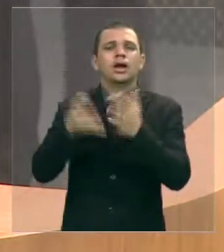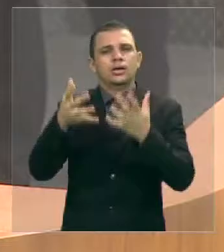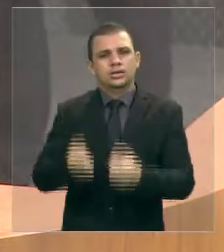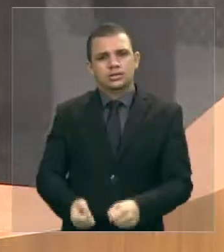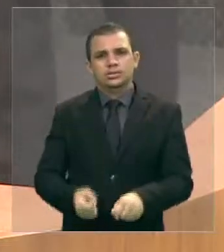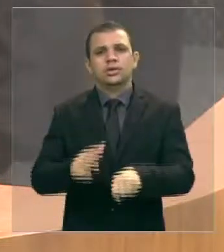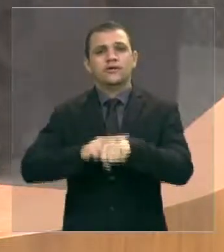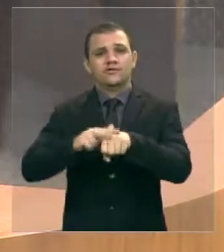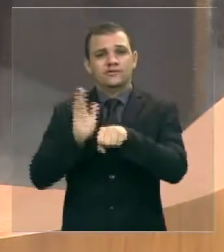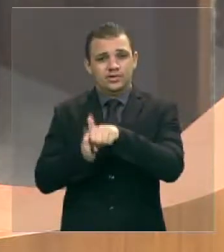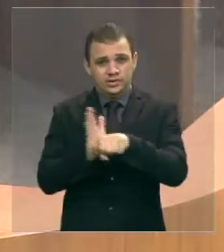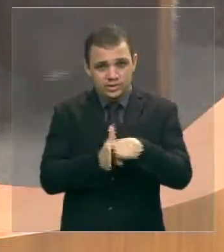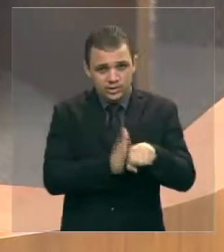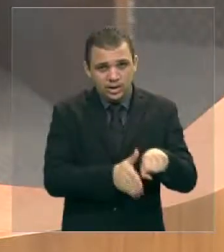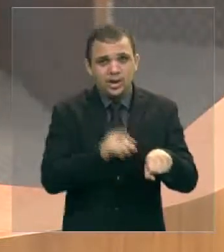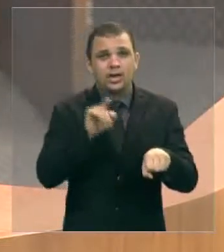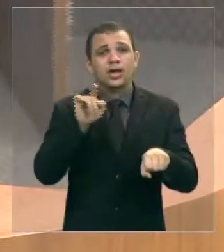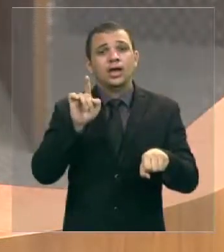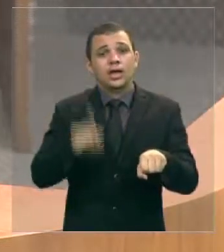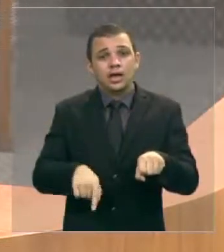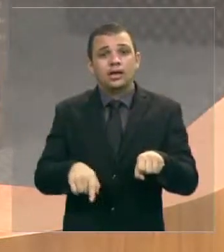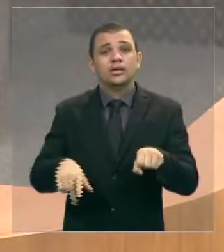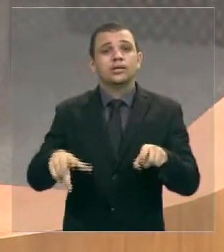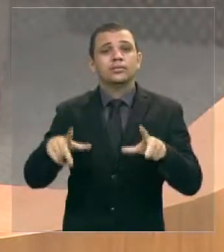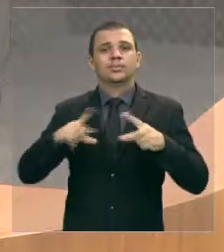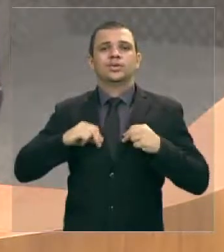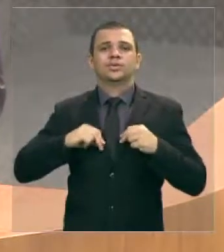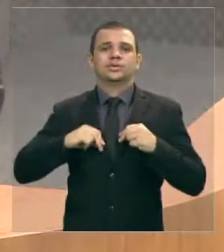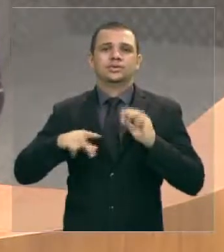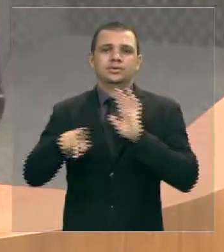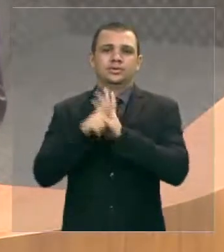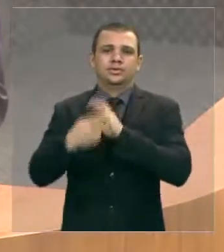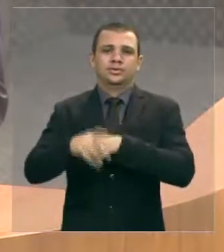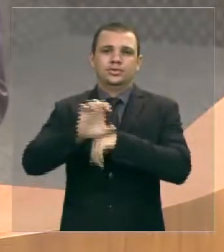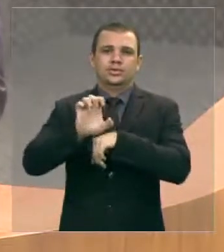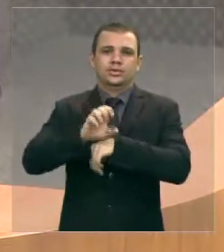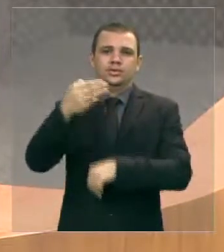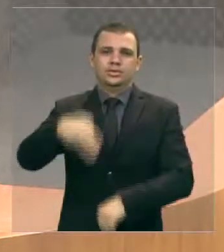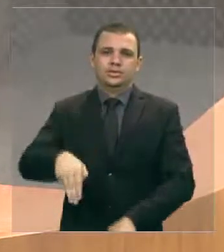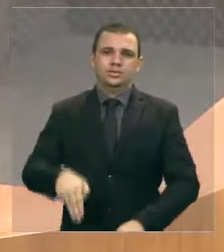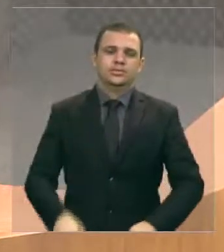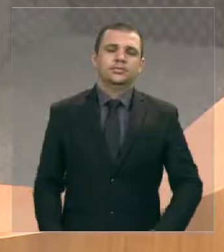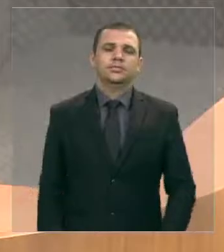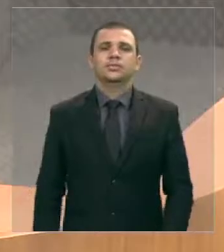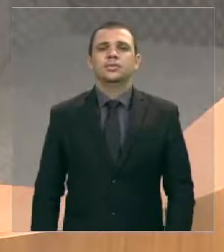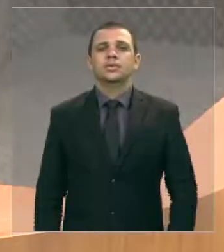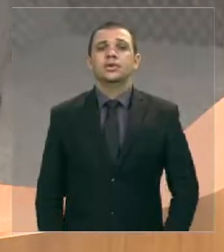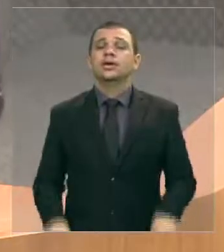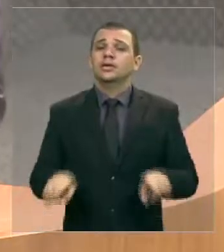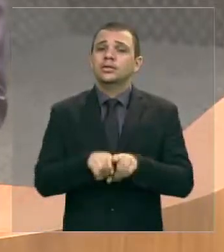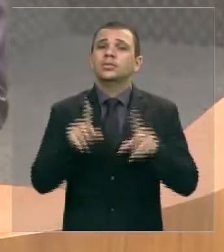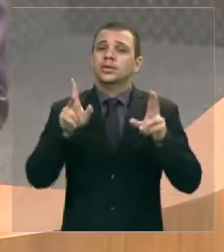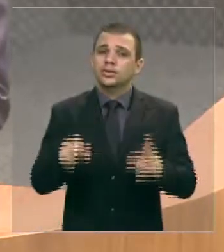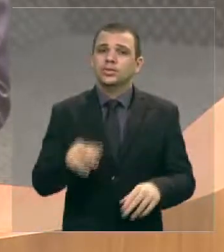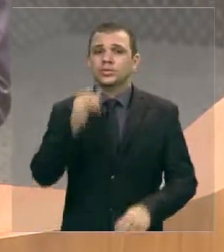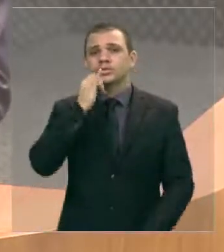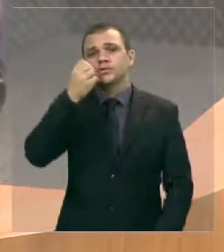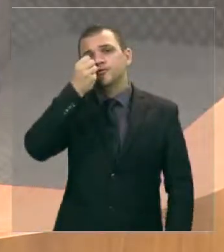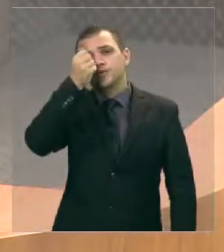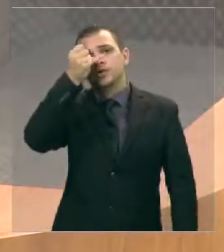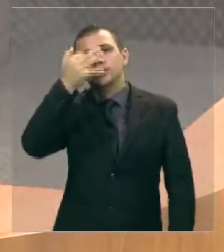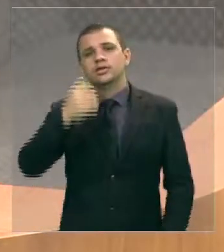como propriedade imaterial do Estado do Maranhão a mesma coisa nós podemos fazer com a farinha d'água